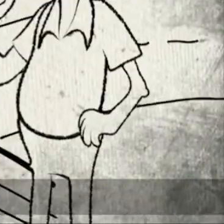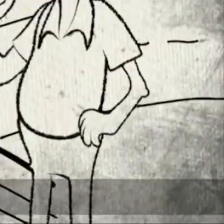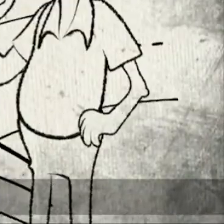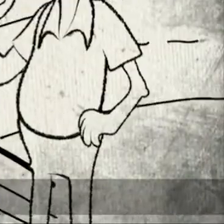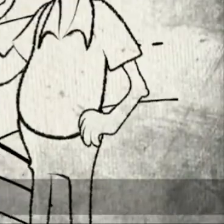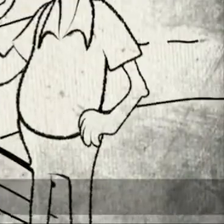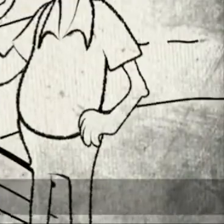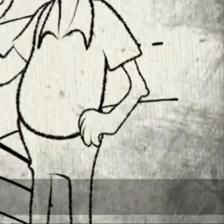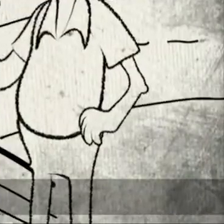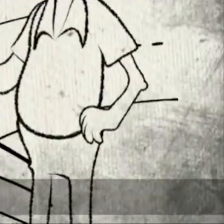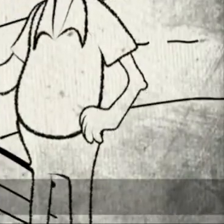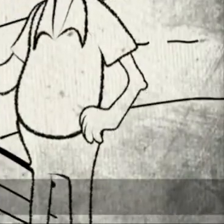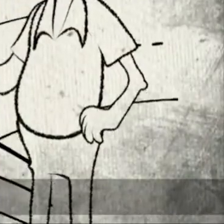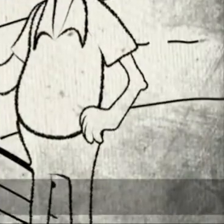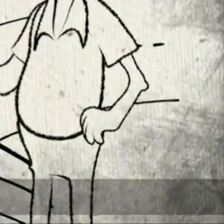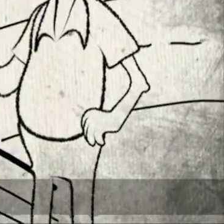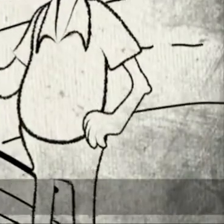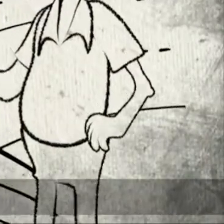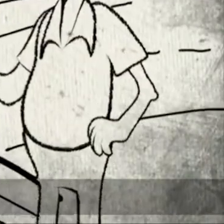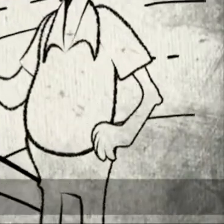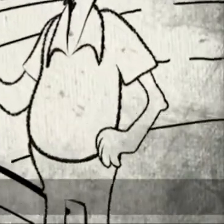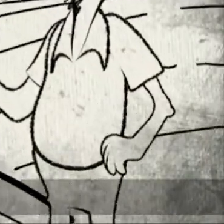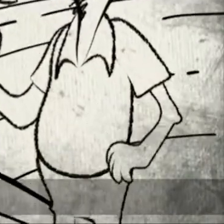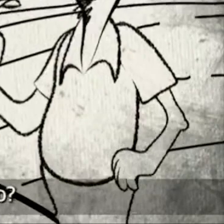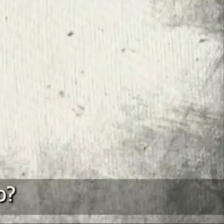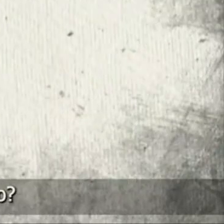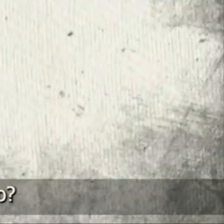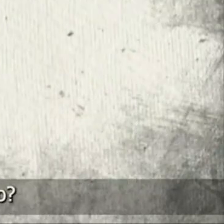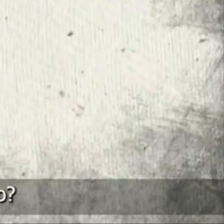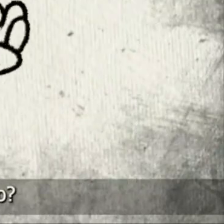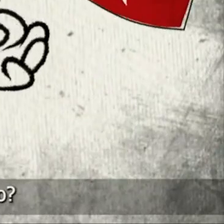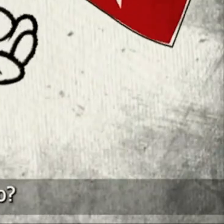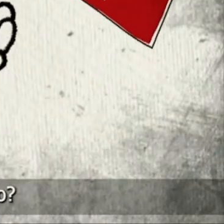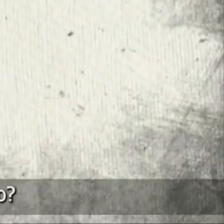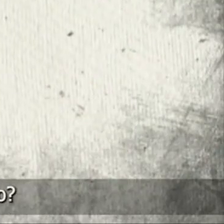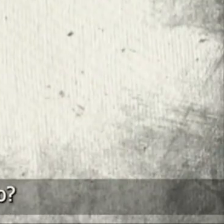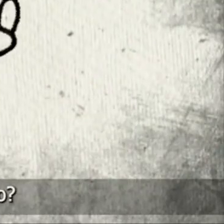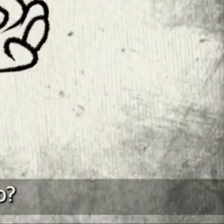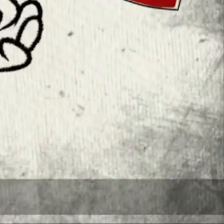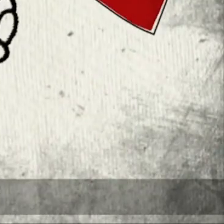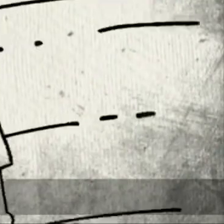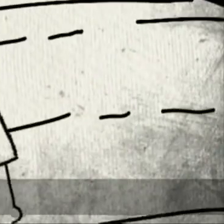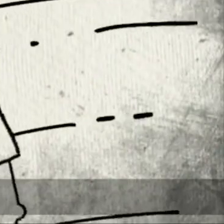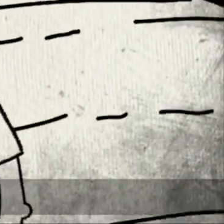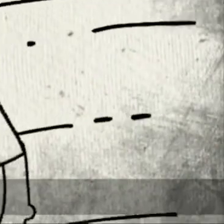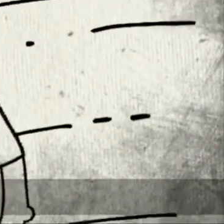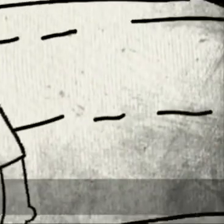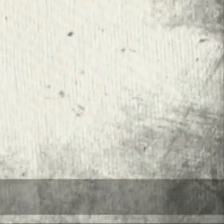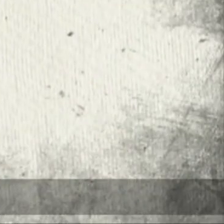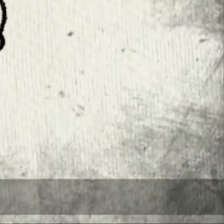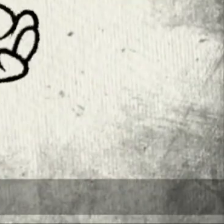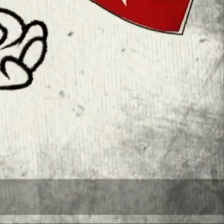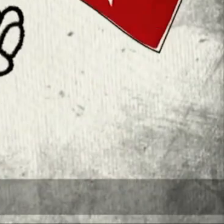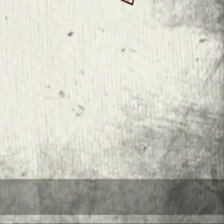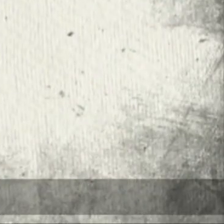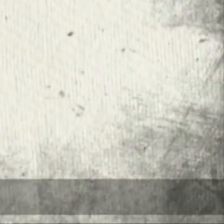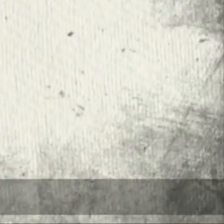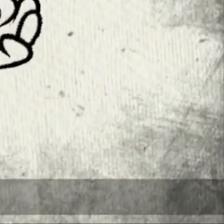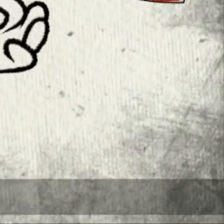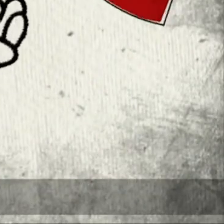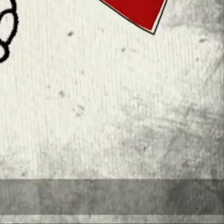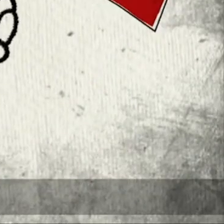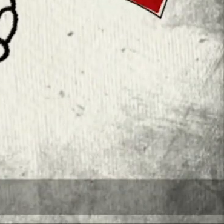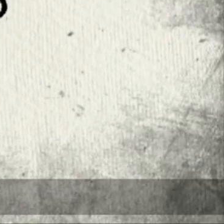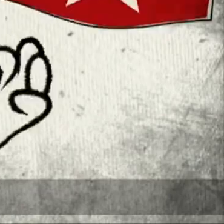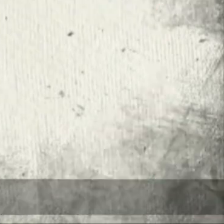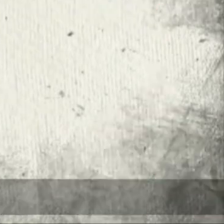E para governador, você está com aquele laranja ou com aquele outro que virou vermelho? Olha só, em vermelho eu não voto